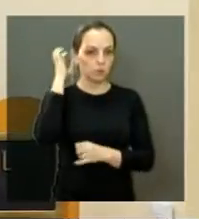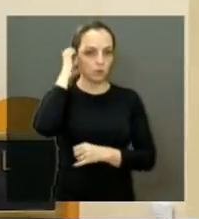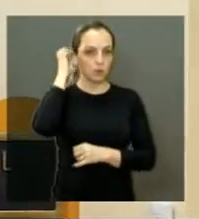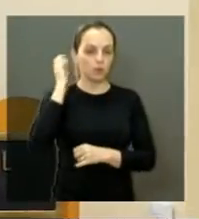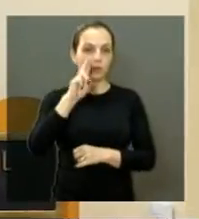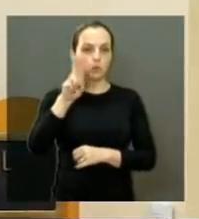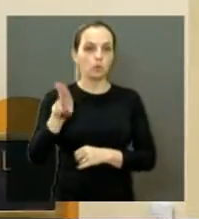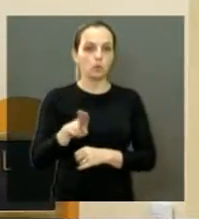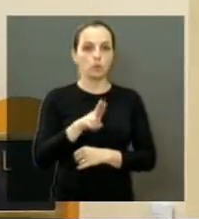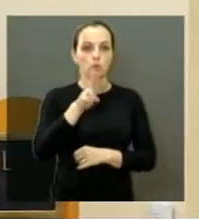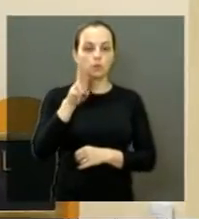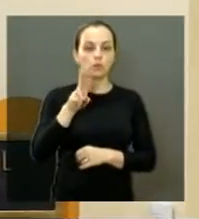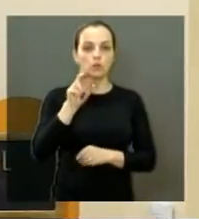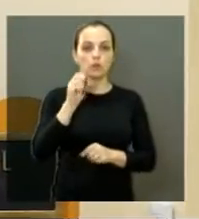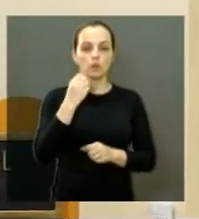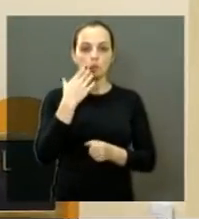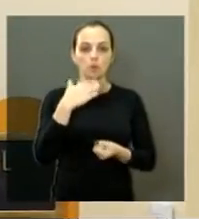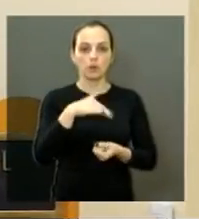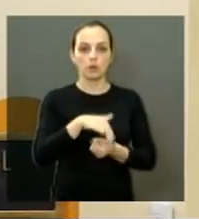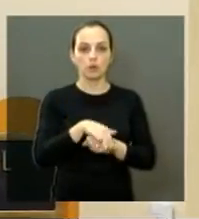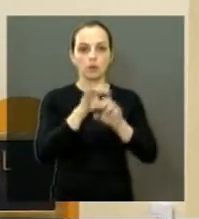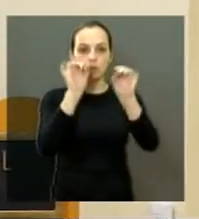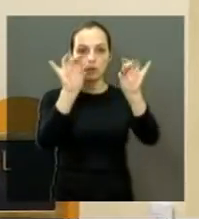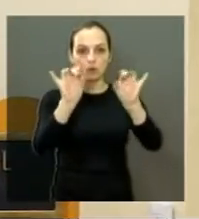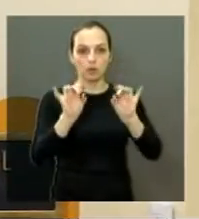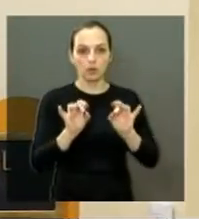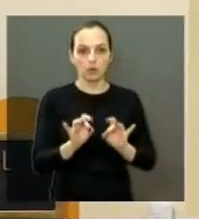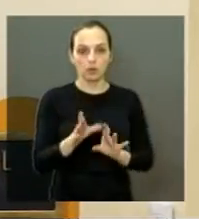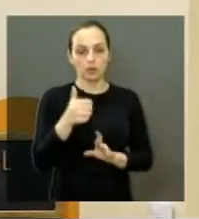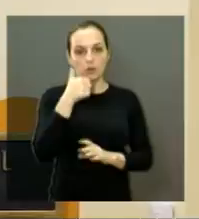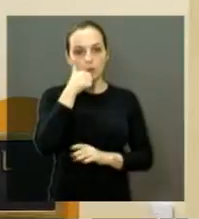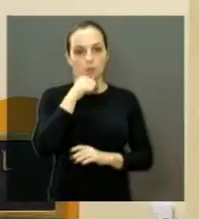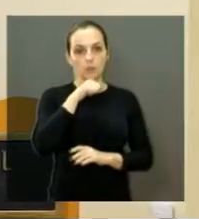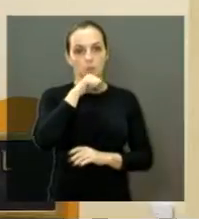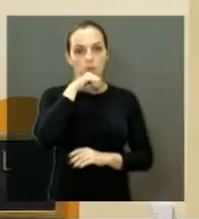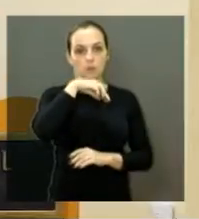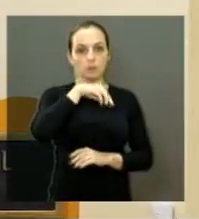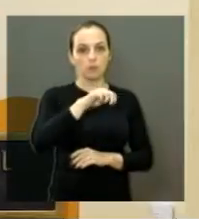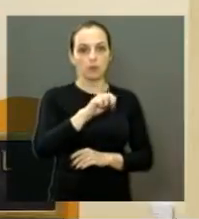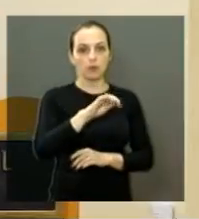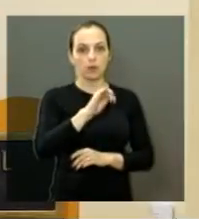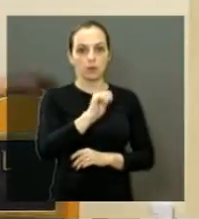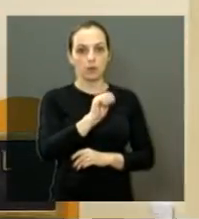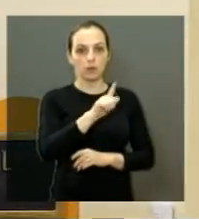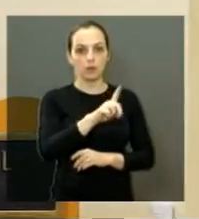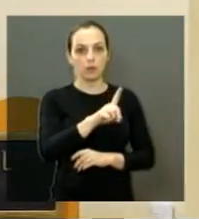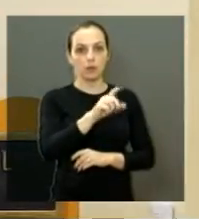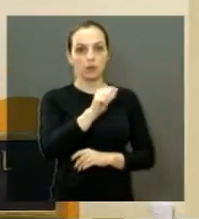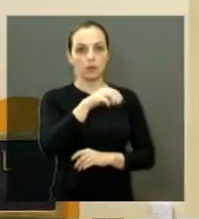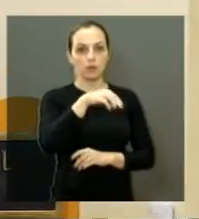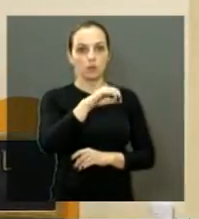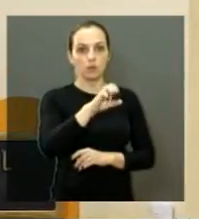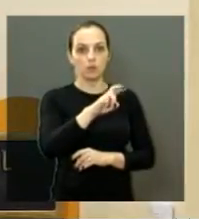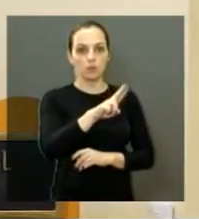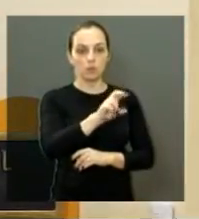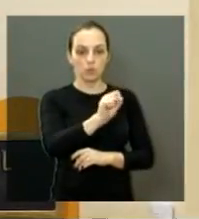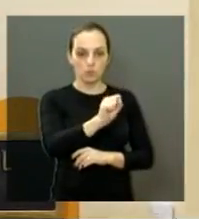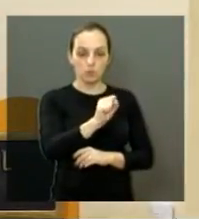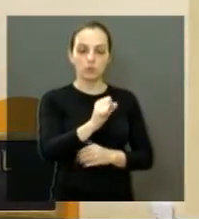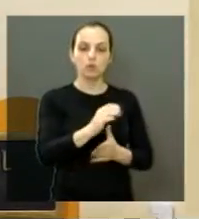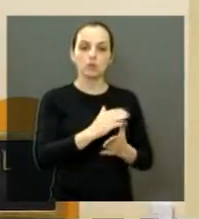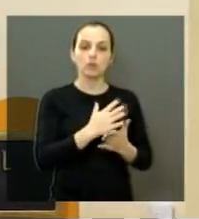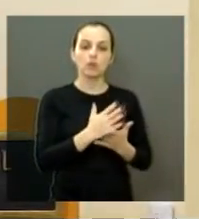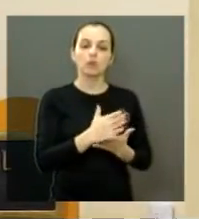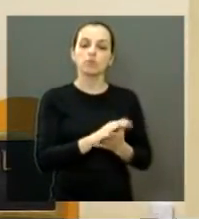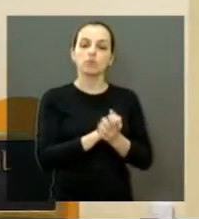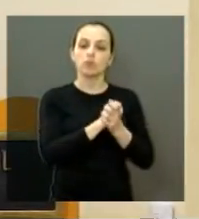e um boa noite especial para minha mãe, a Maria, Maria Damos, que em seu nome eu cumprimento todas